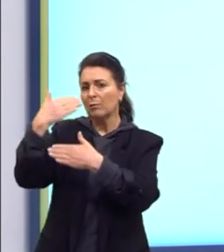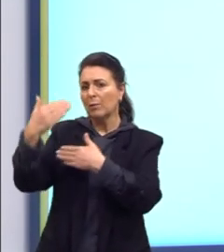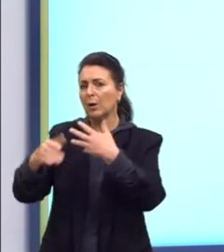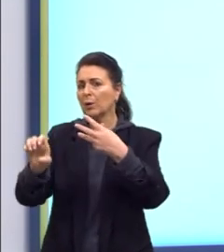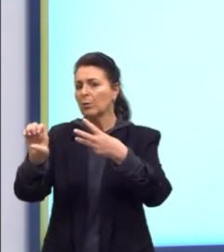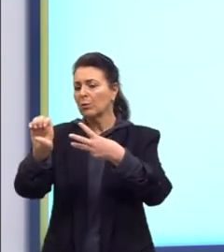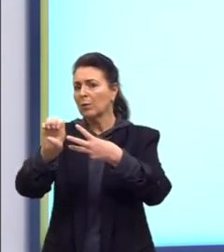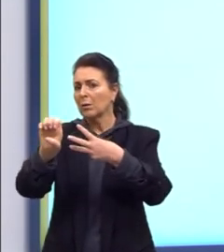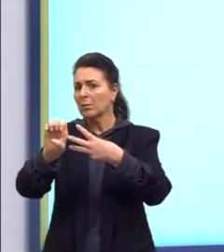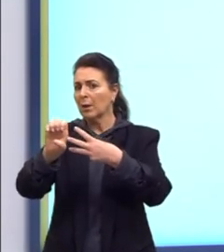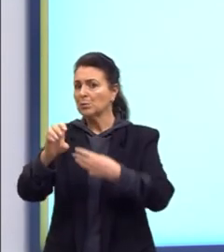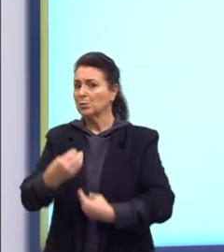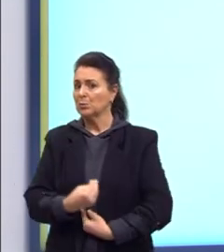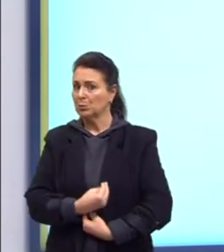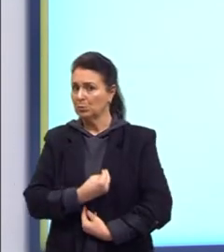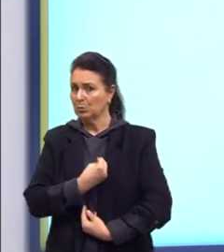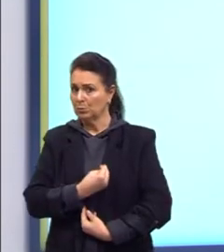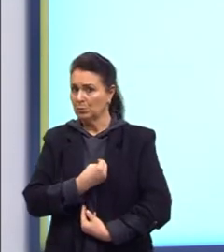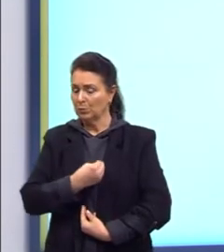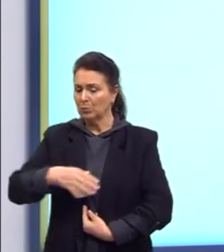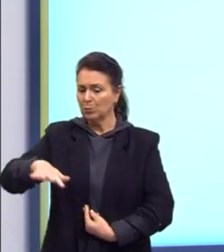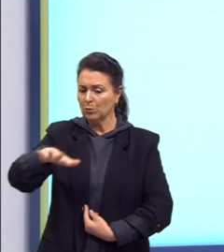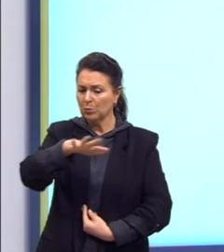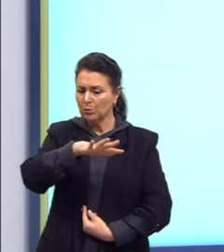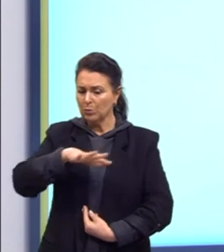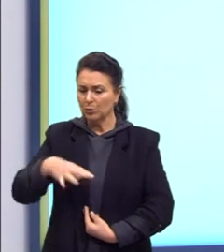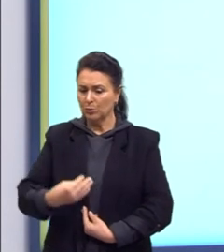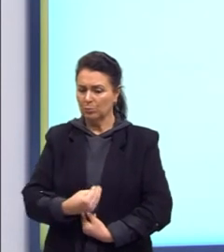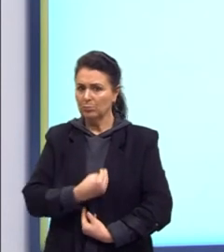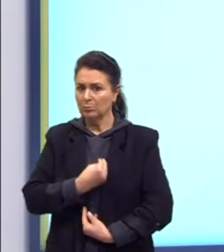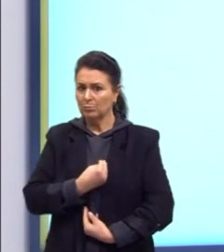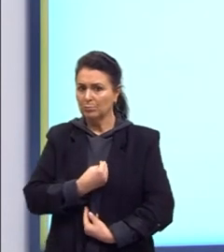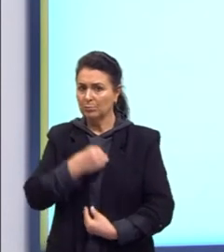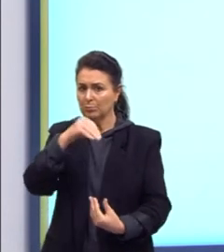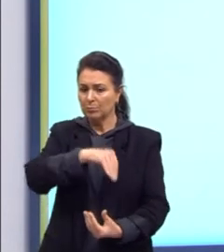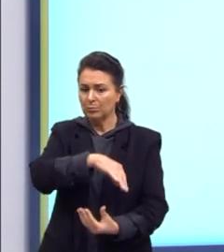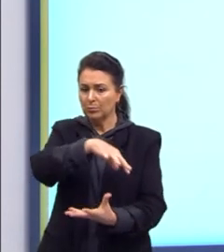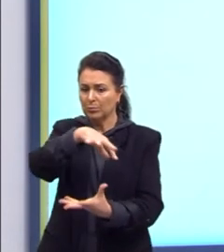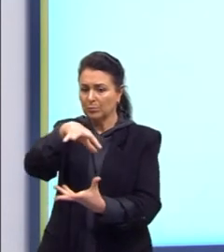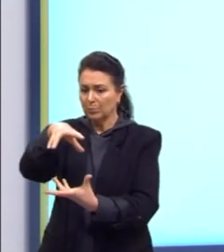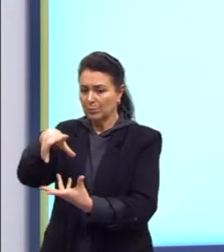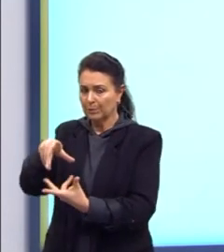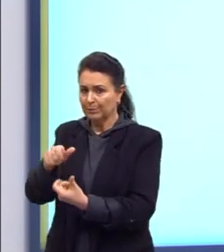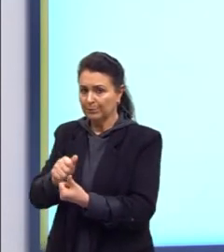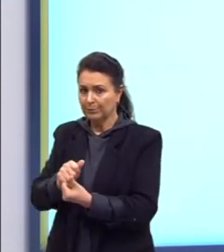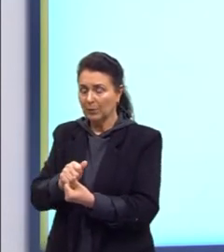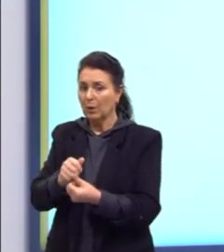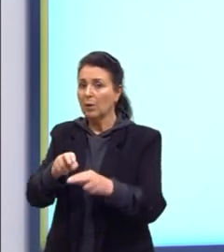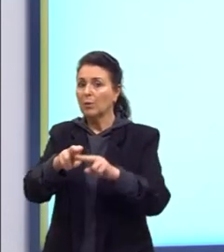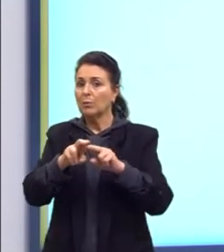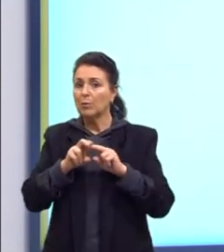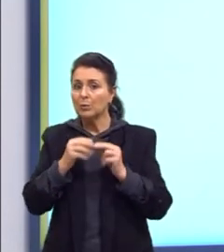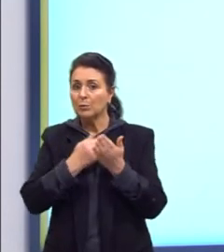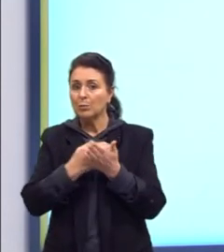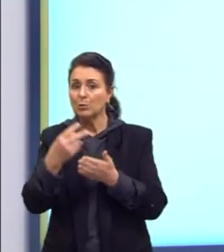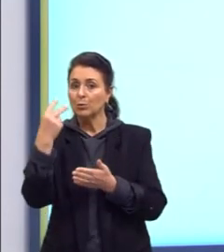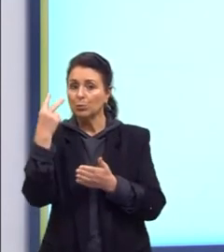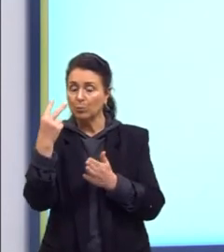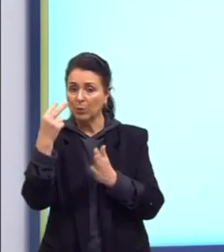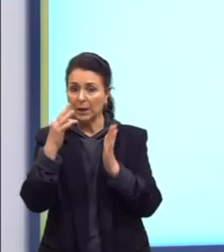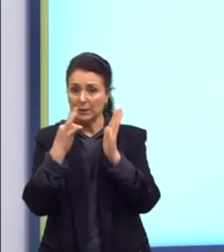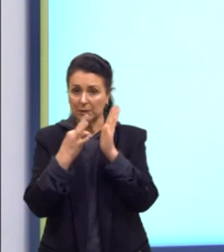espécies vivas, dos seres vivos que existiam. Então, formaram-se duas teorias,